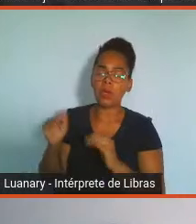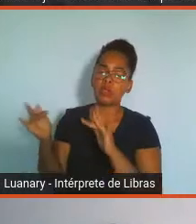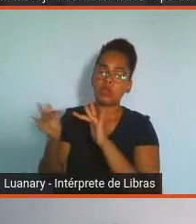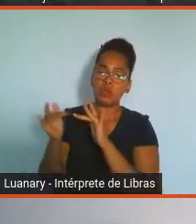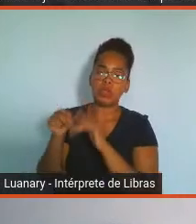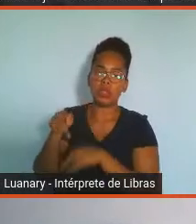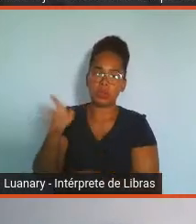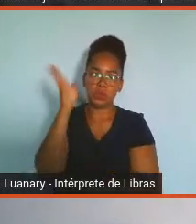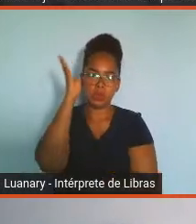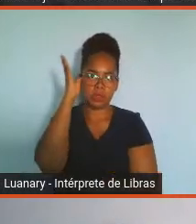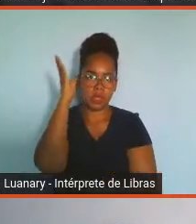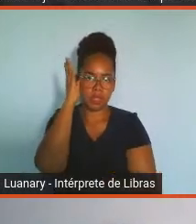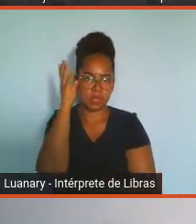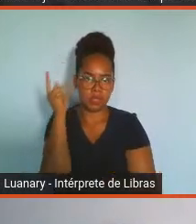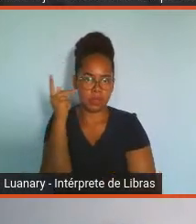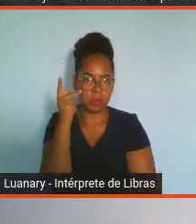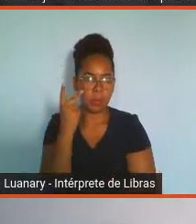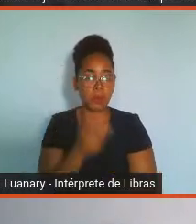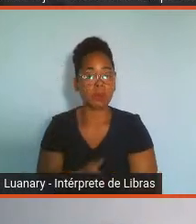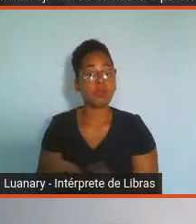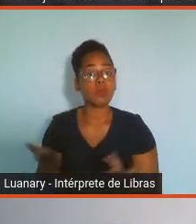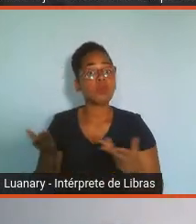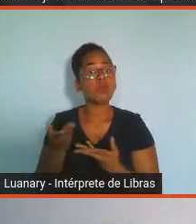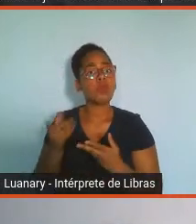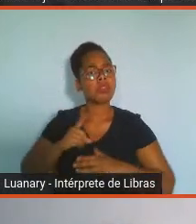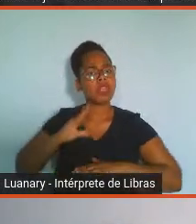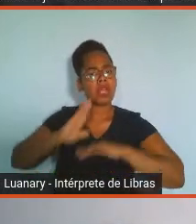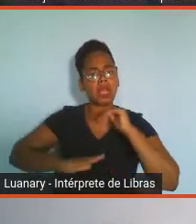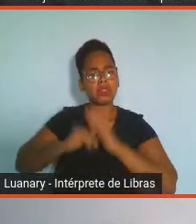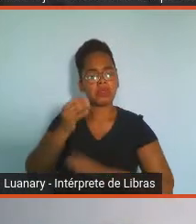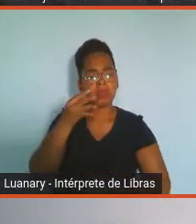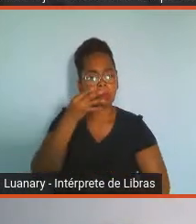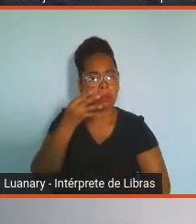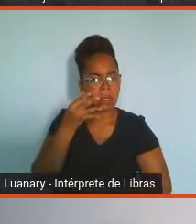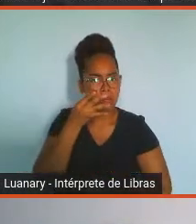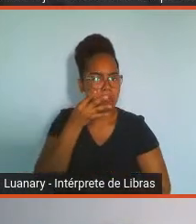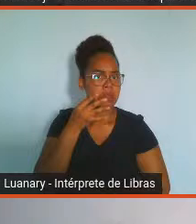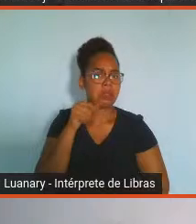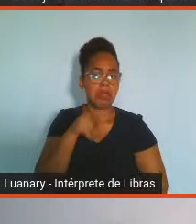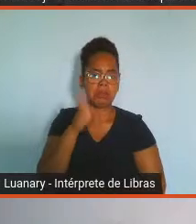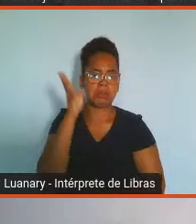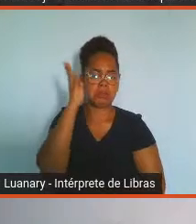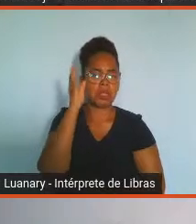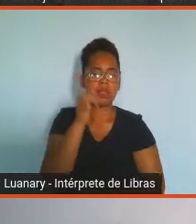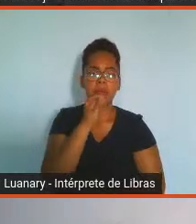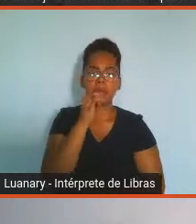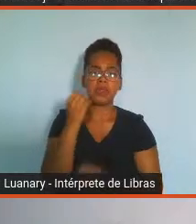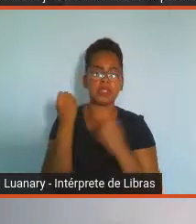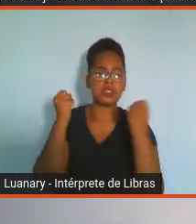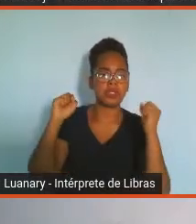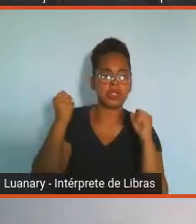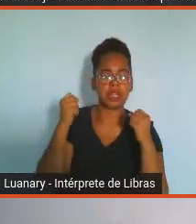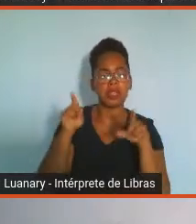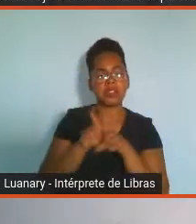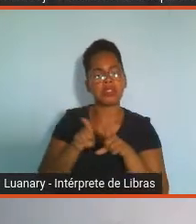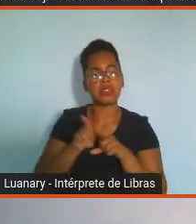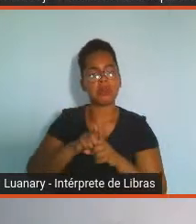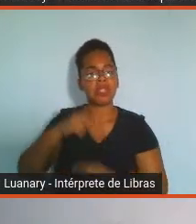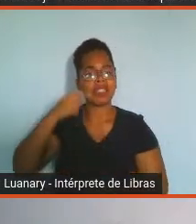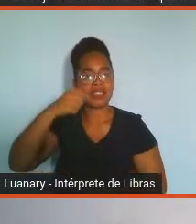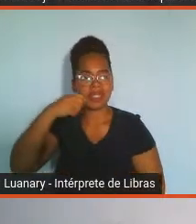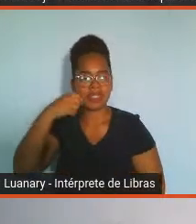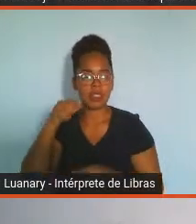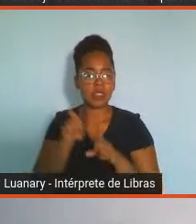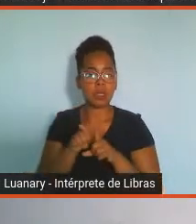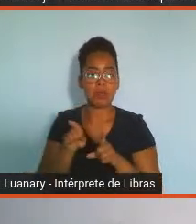habilidades acontecendo nas unidades presencialmente que são a ginástica, o tratamento odontológico, o restaurante, todas